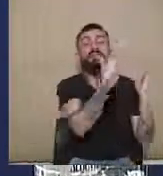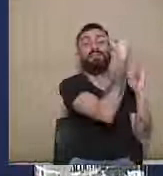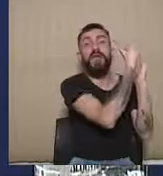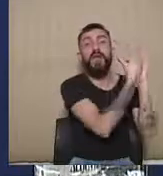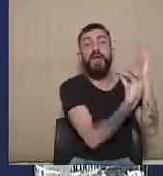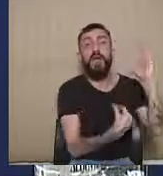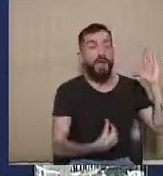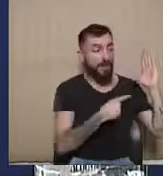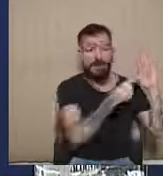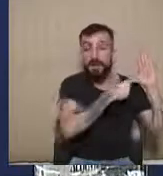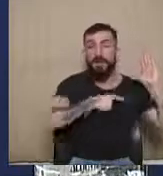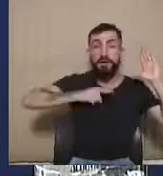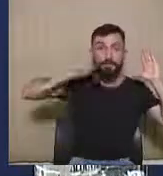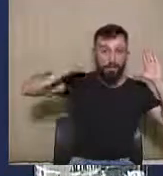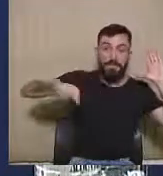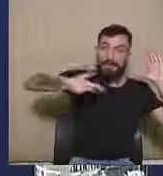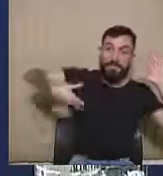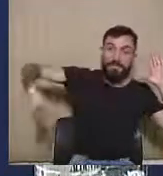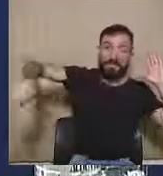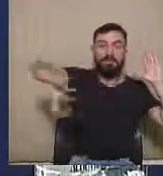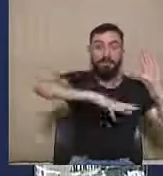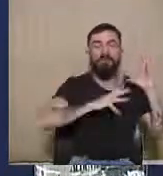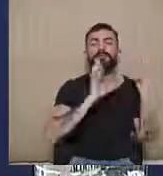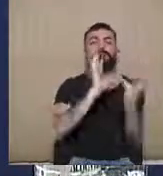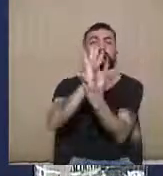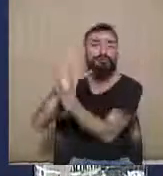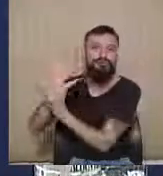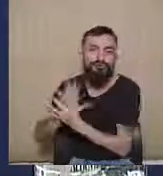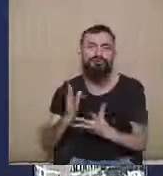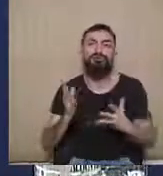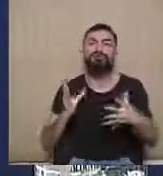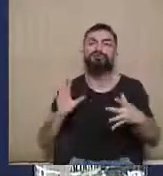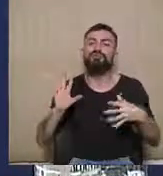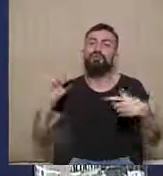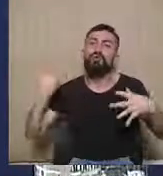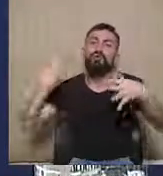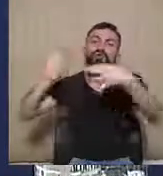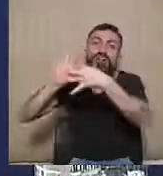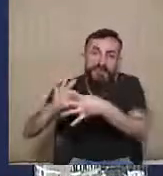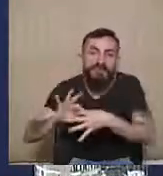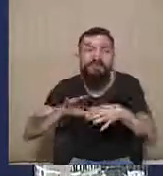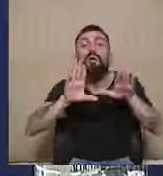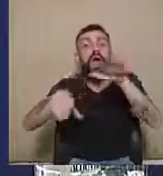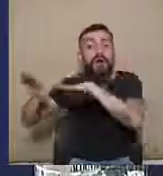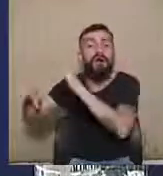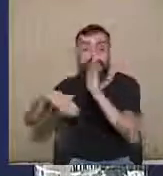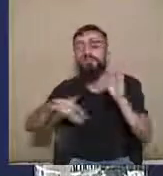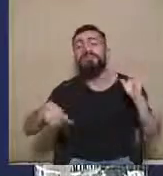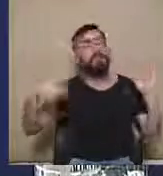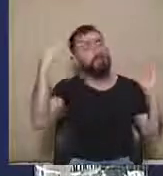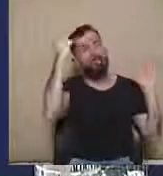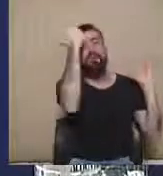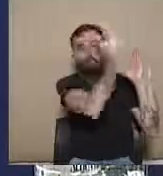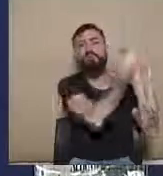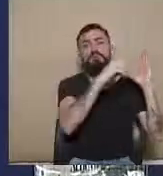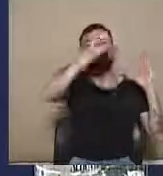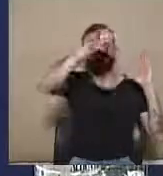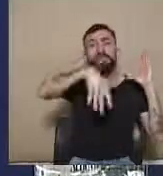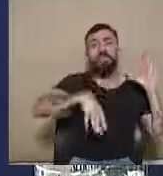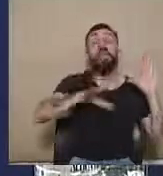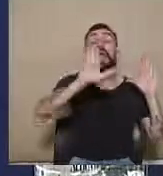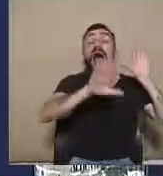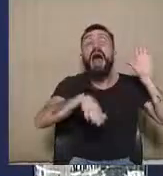que são impostas ao cumprimento de partidos, coligações, candidatos, são espontaneamente cumpridas. Mas, vez ou outra, essa